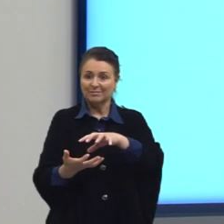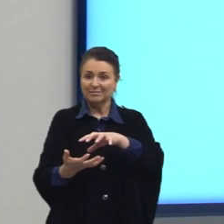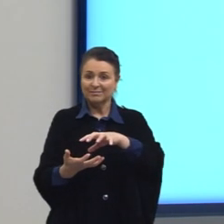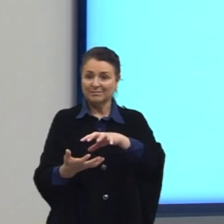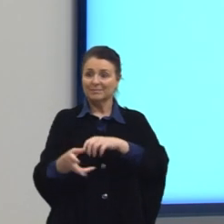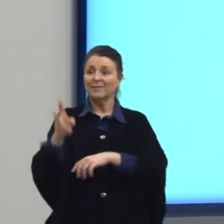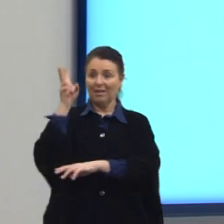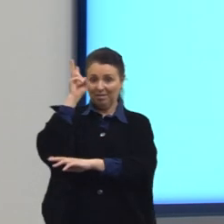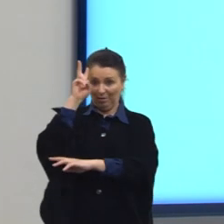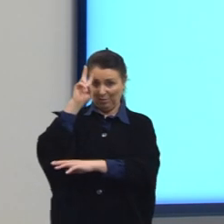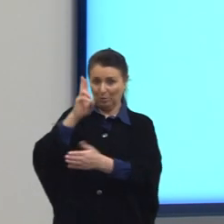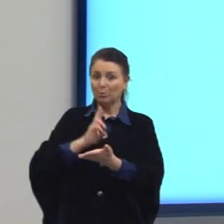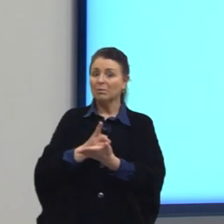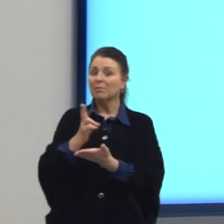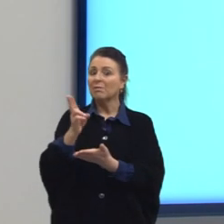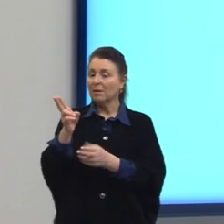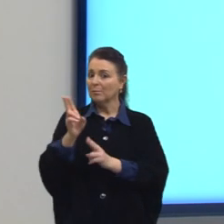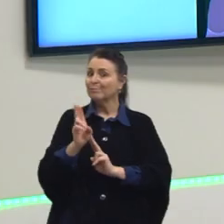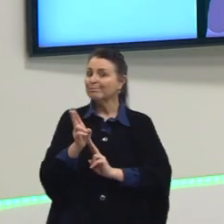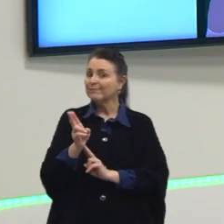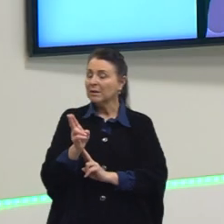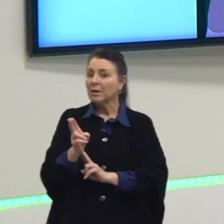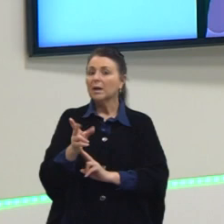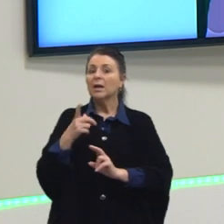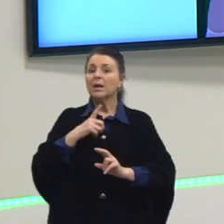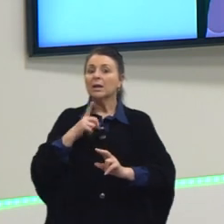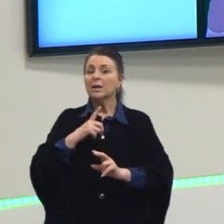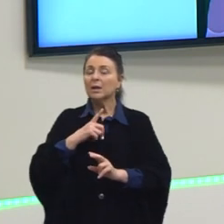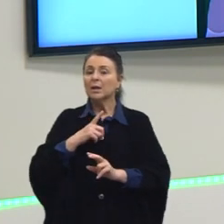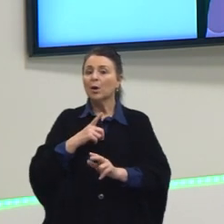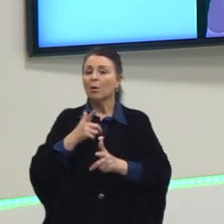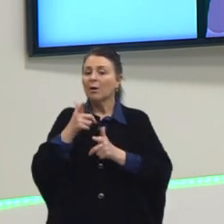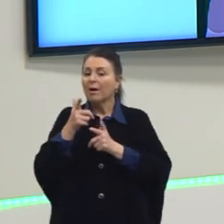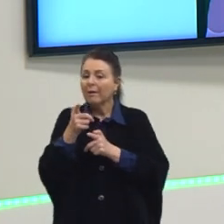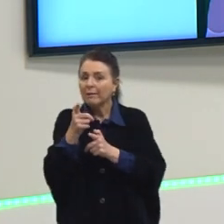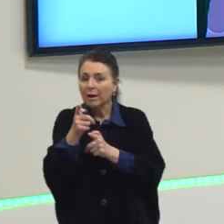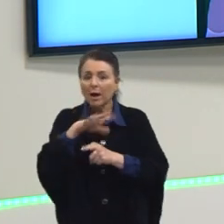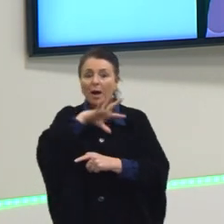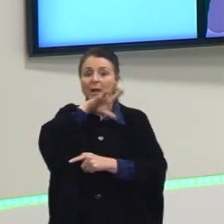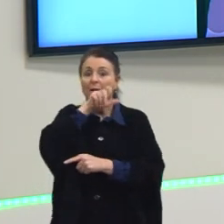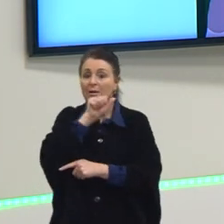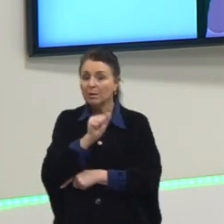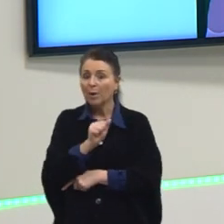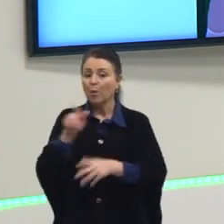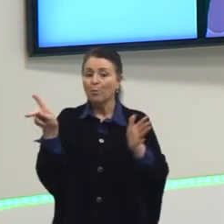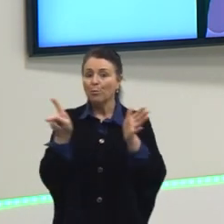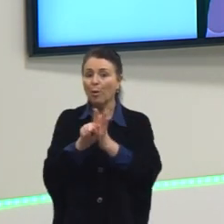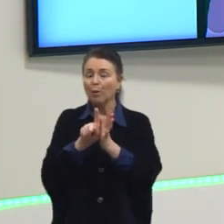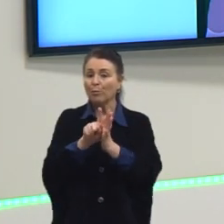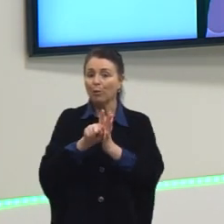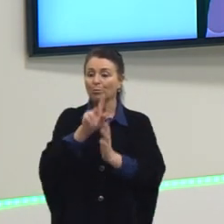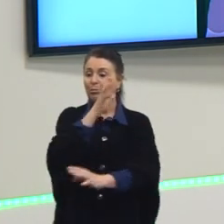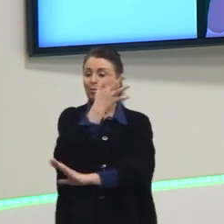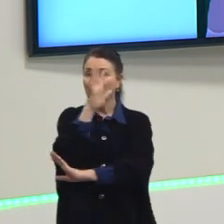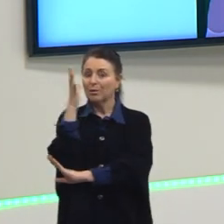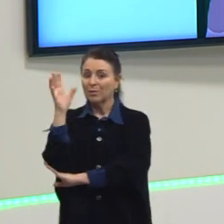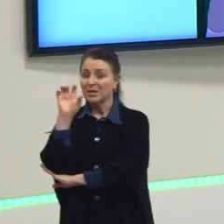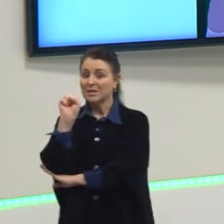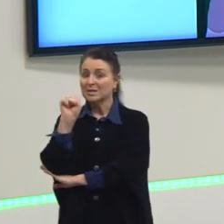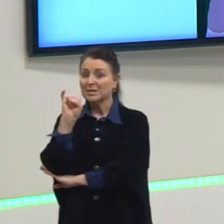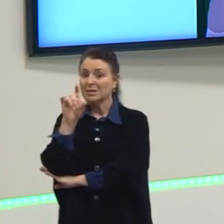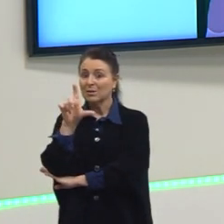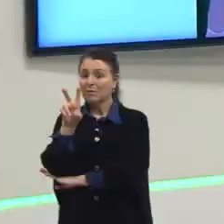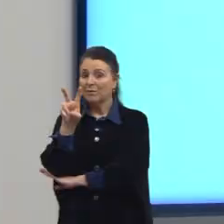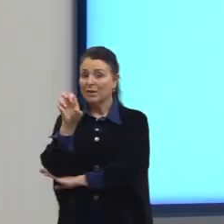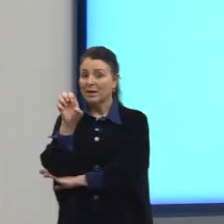Lembrando, né? Que caçar animais silvestres é crime e a pena pode chegar a três anos de reclusão. O